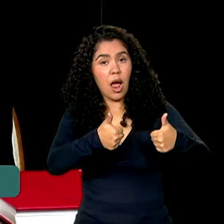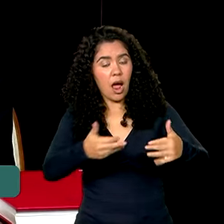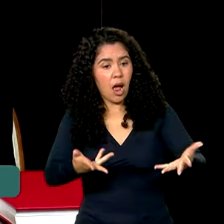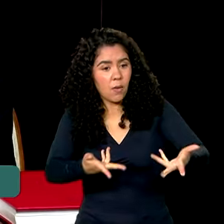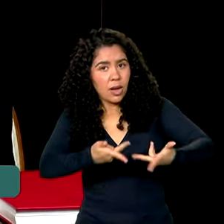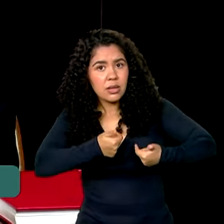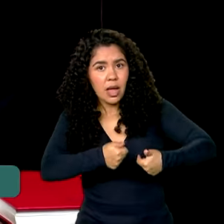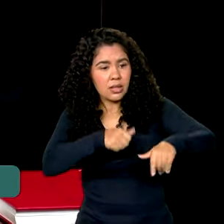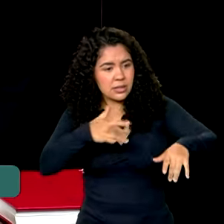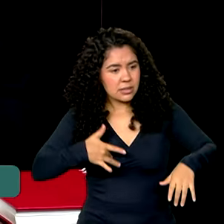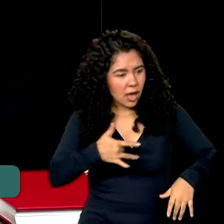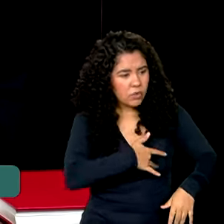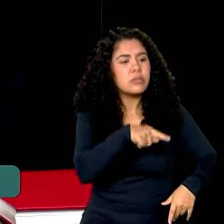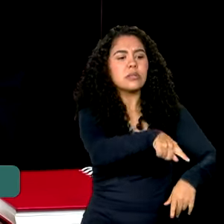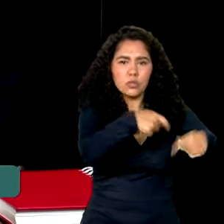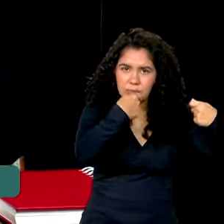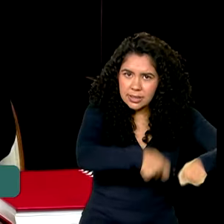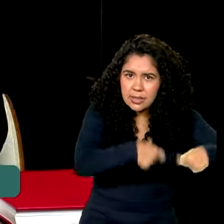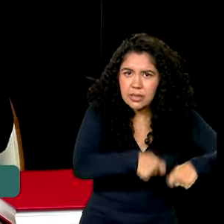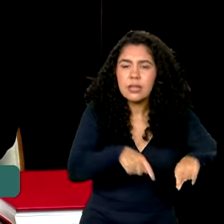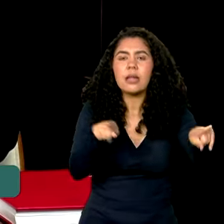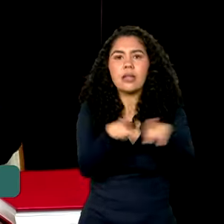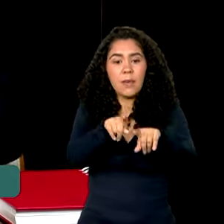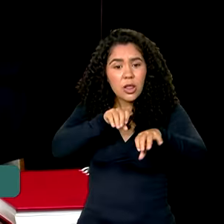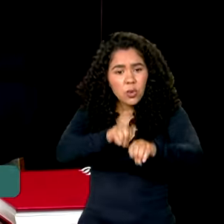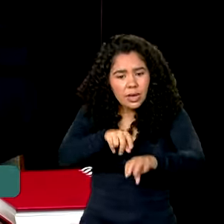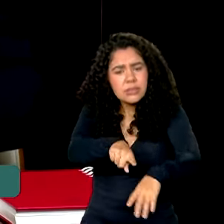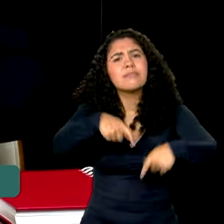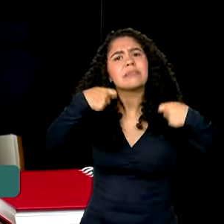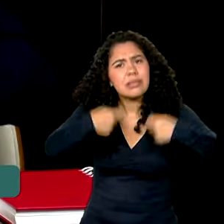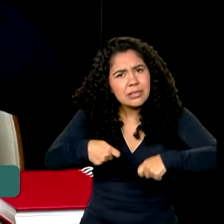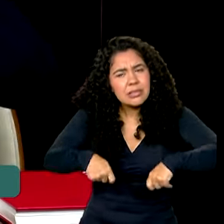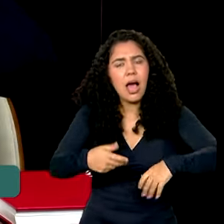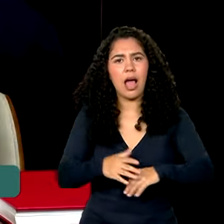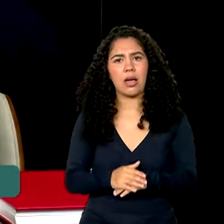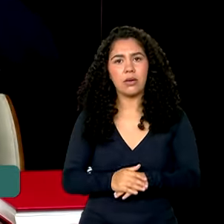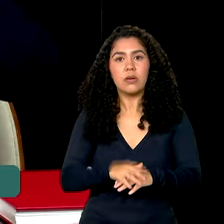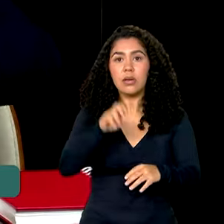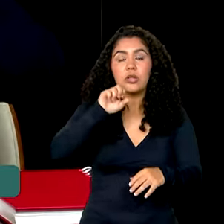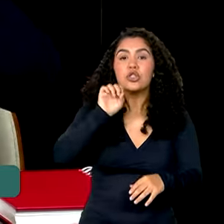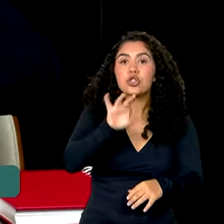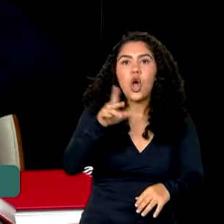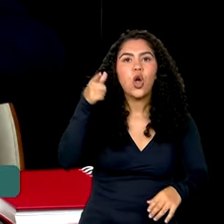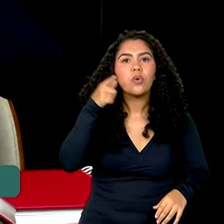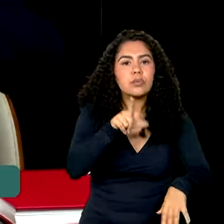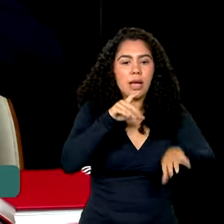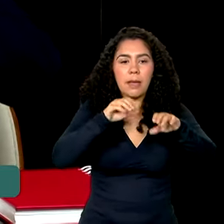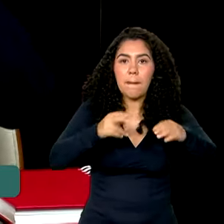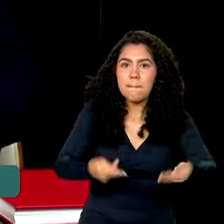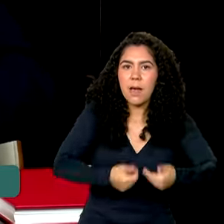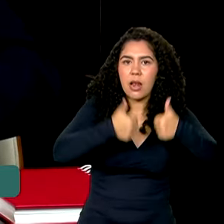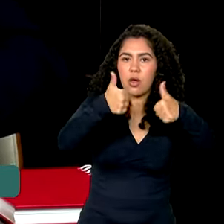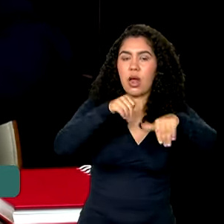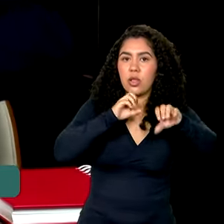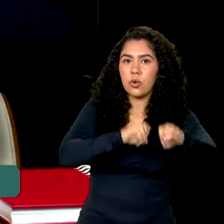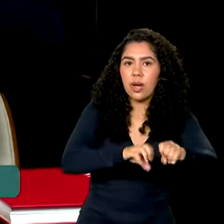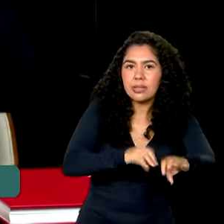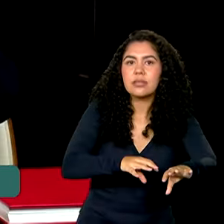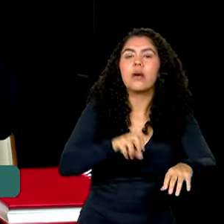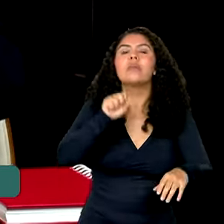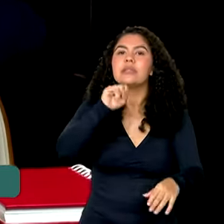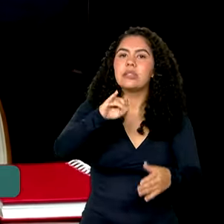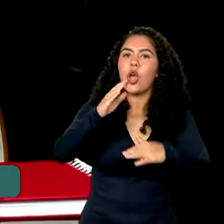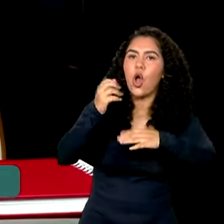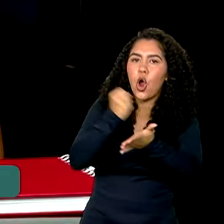necessário. Melhorar a qualidade da educação é um gasto necessário. Você não vai melhorar a educação se você não contratar mais professores, não